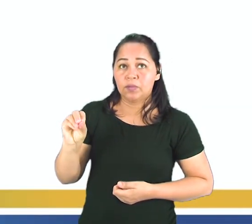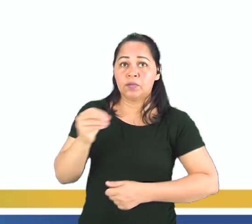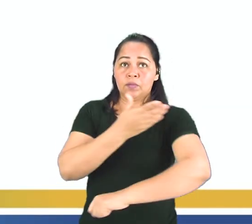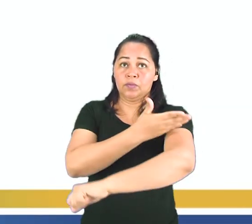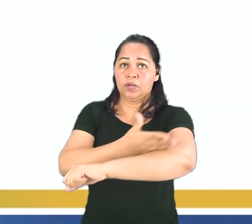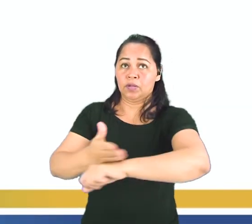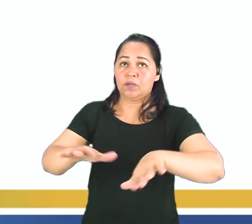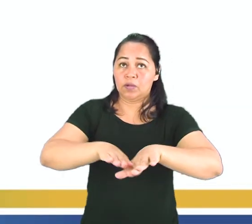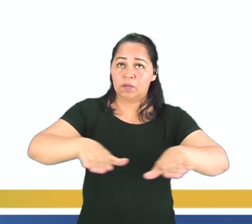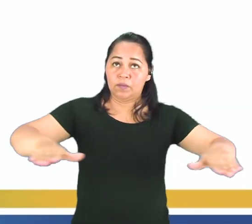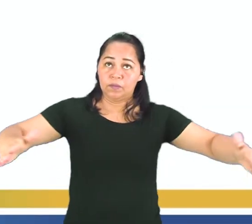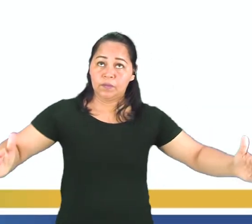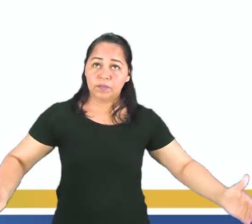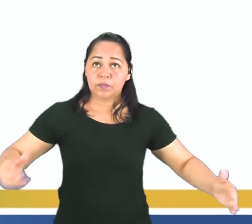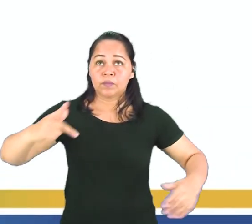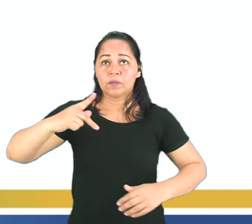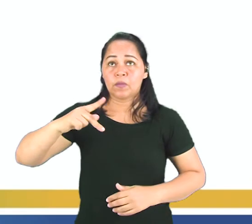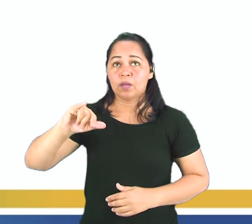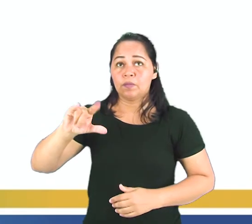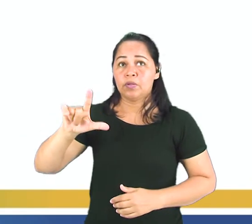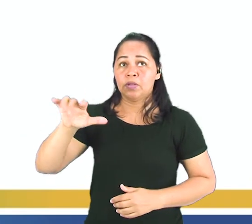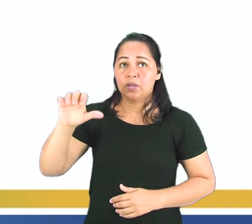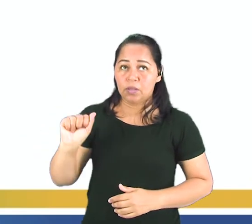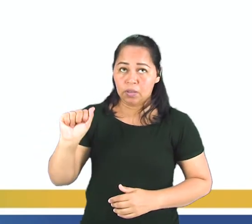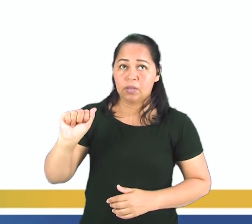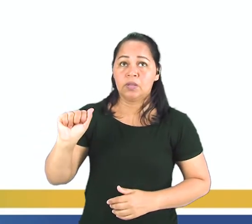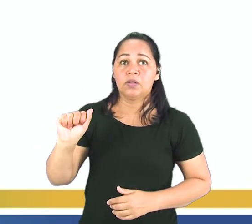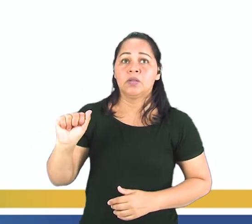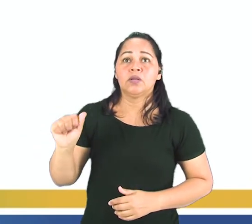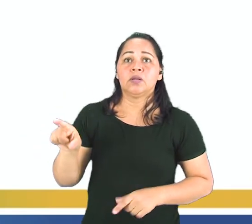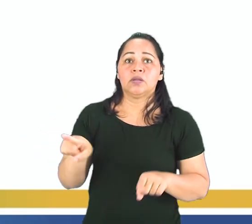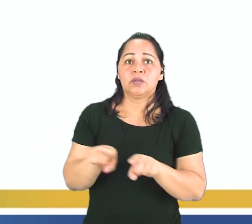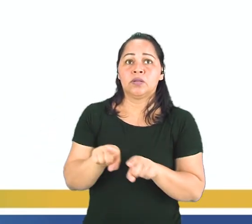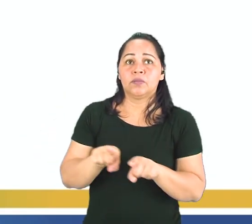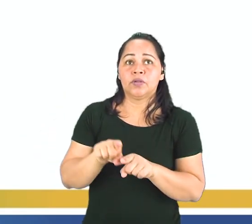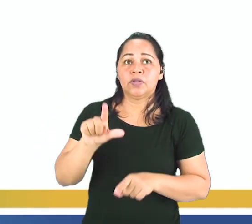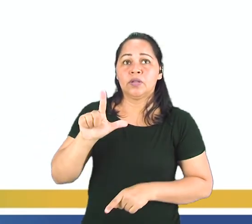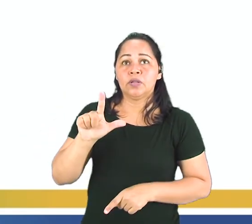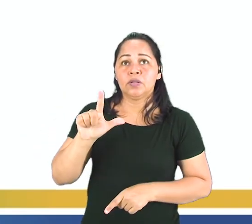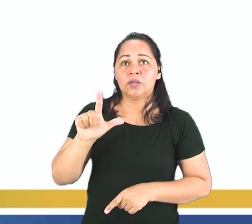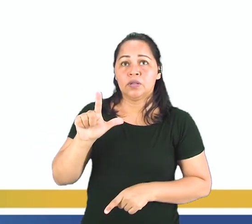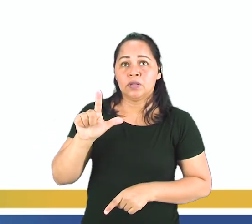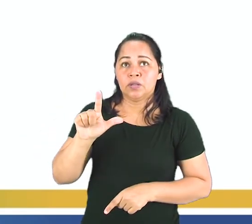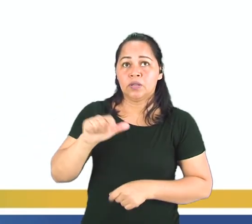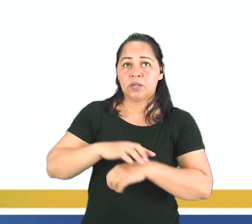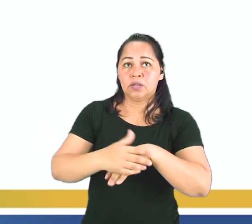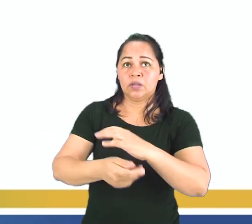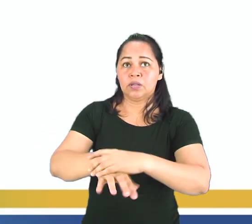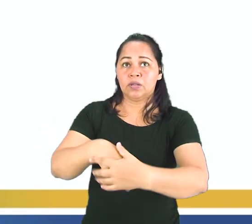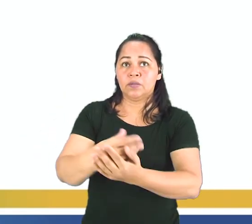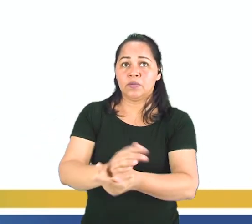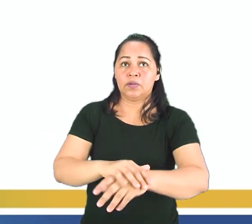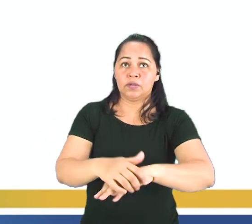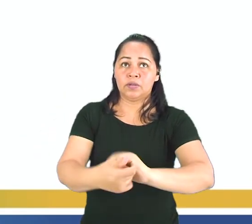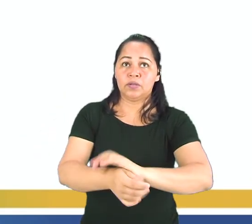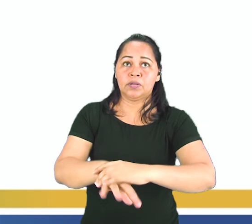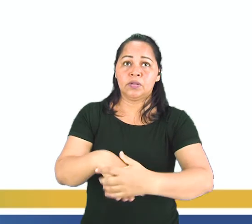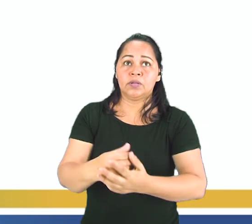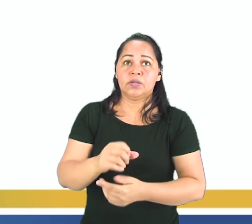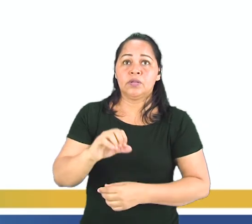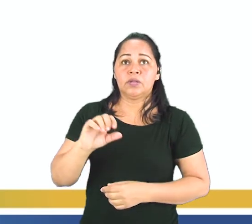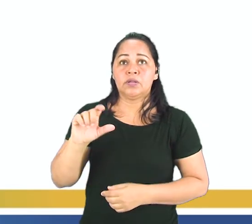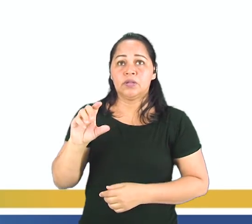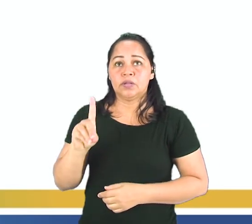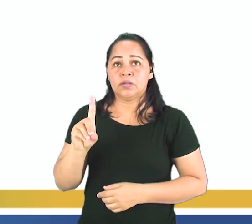imagens com os nomes? Inodoro é o nosso famosíssimo vaso, pila, lava manos. É a pila, lava as mãos e a ducha.